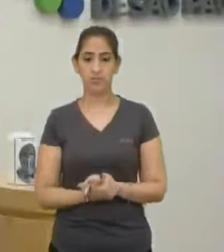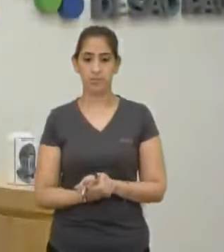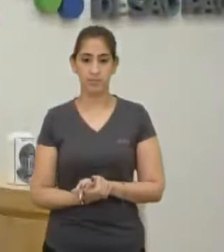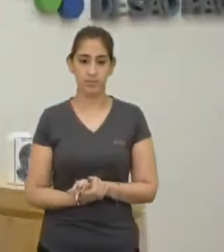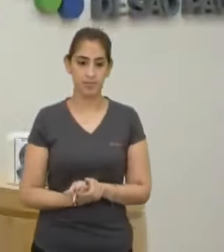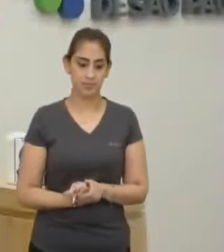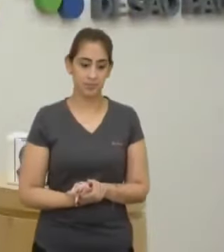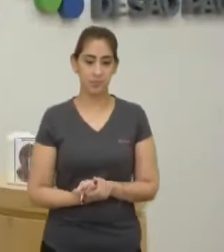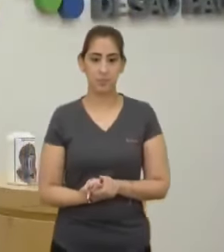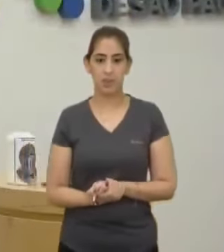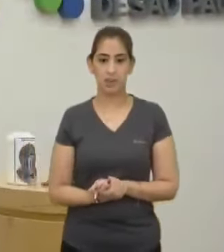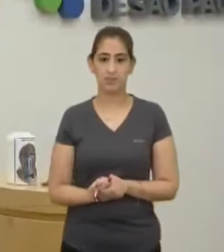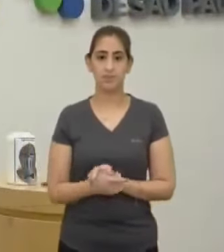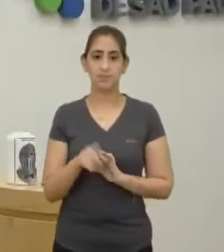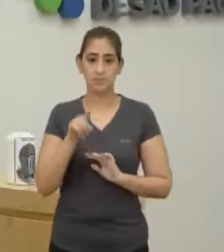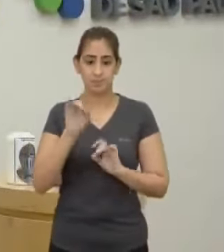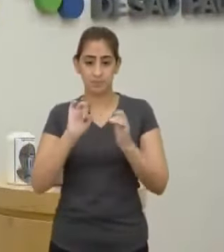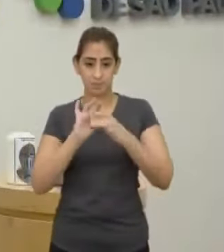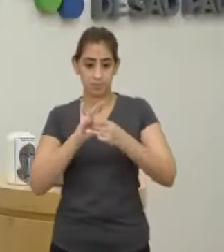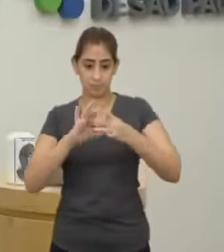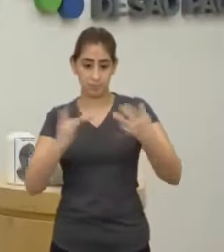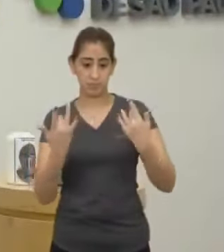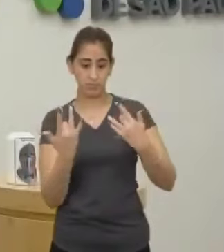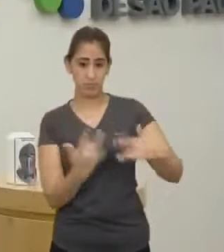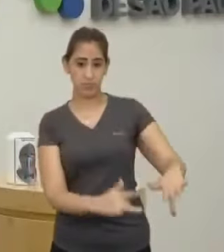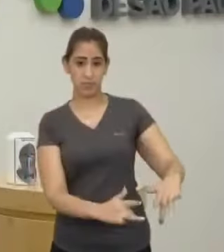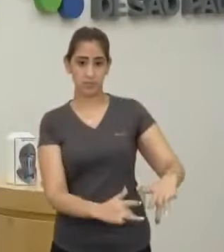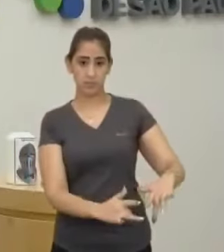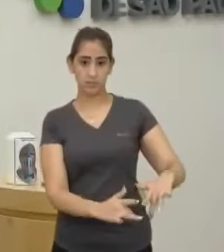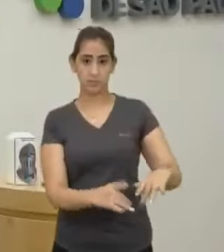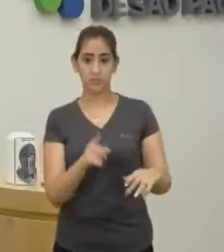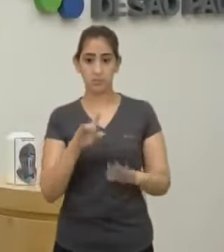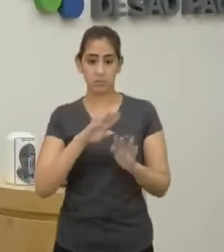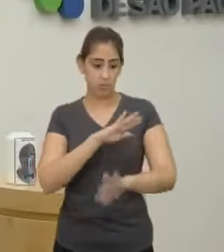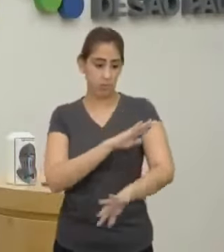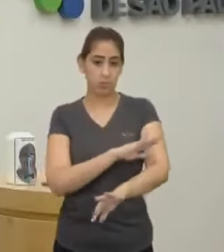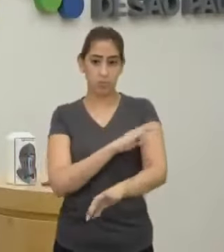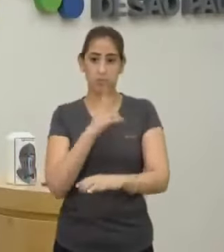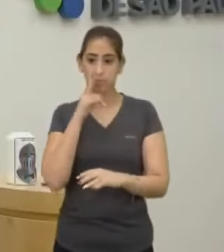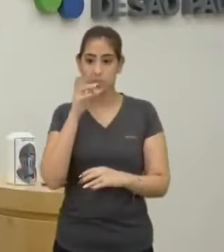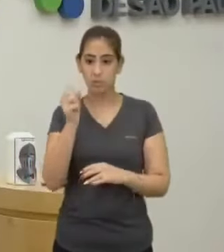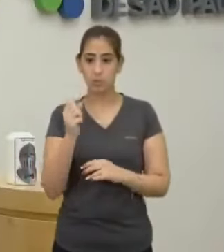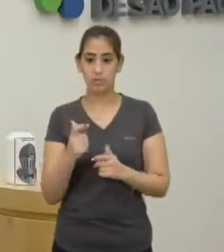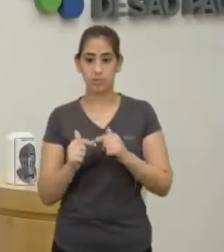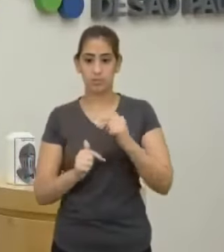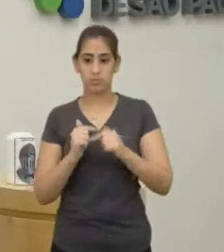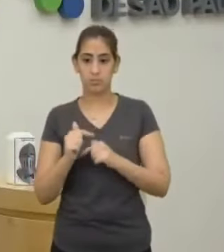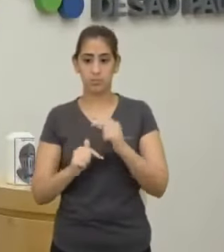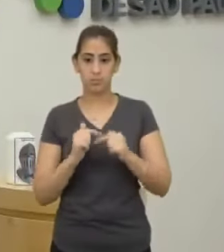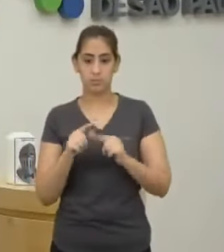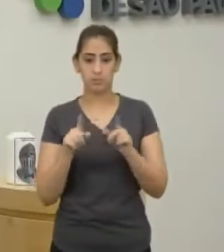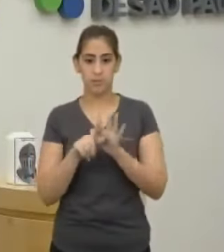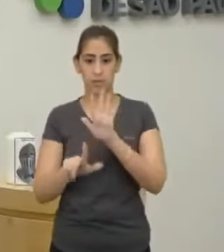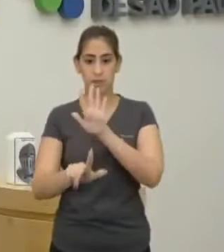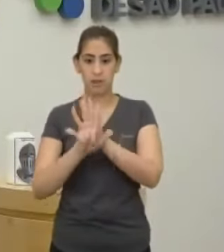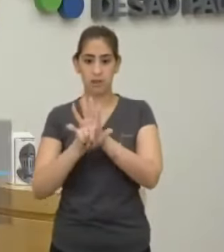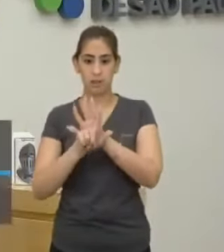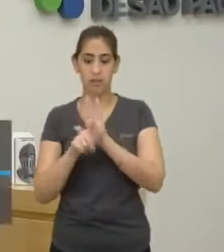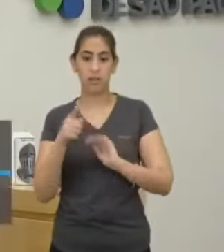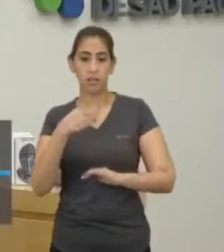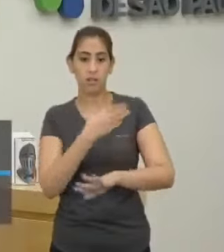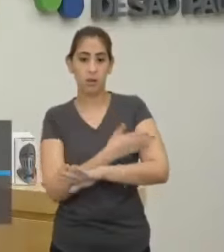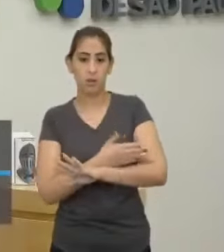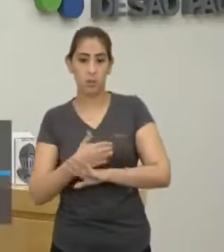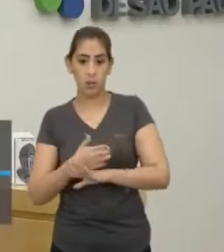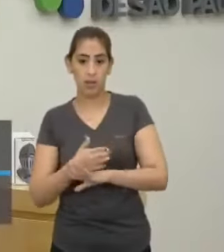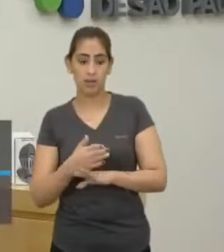Se você deixa um aparato com força militar A revelia das leis Ele começa a